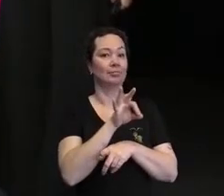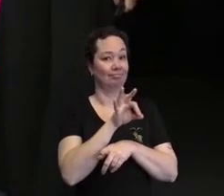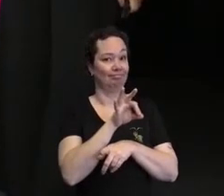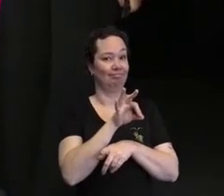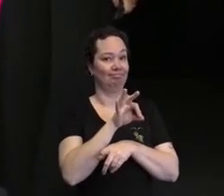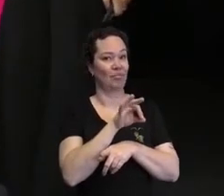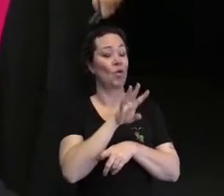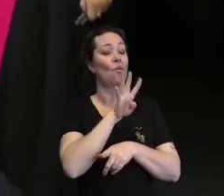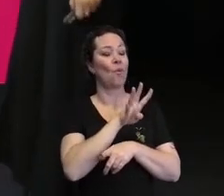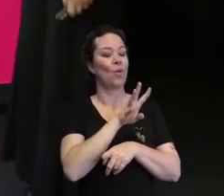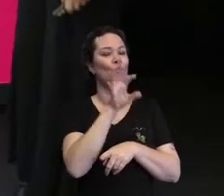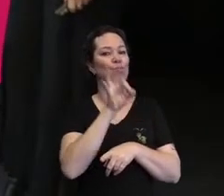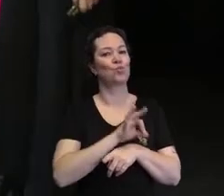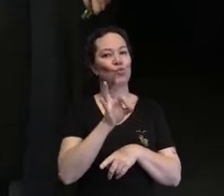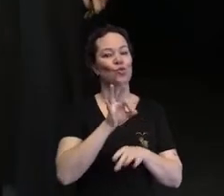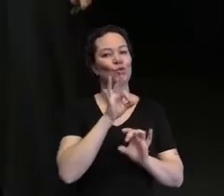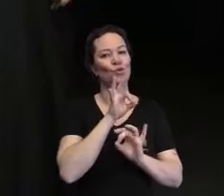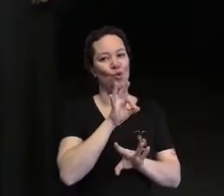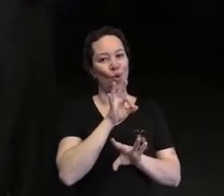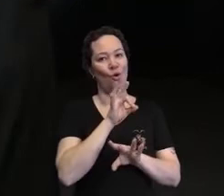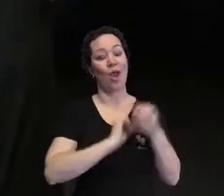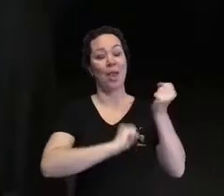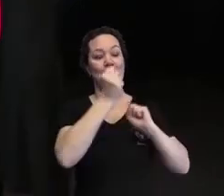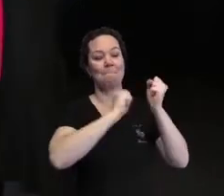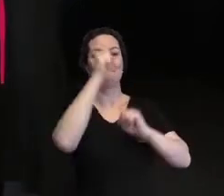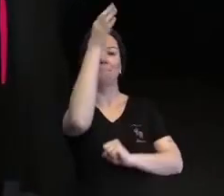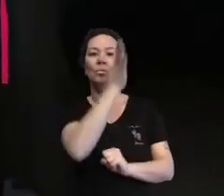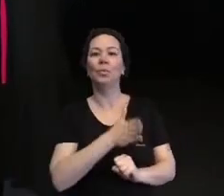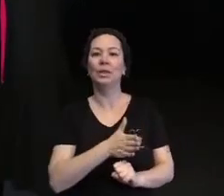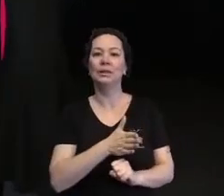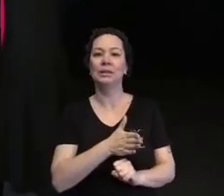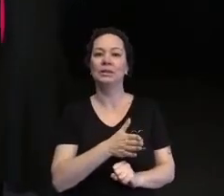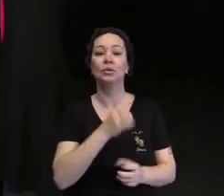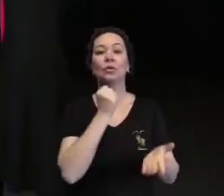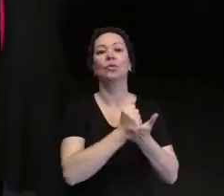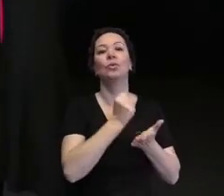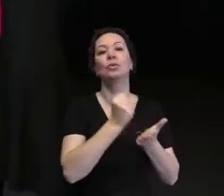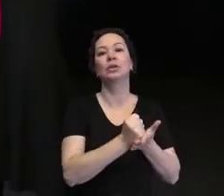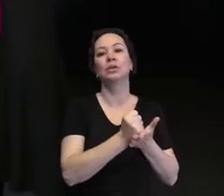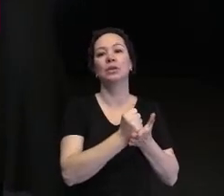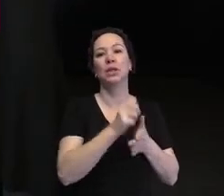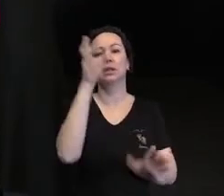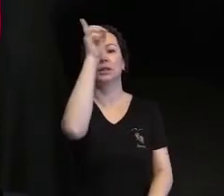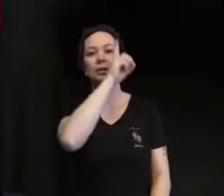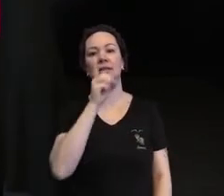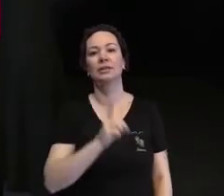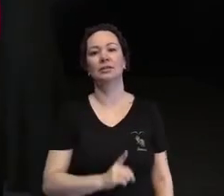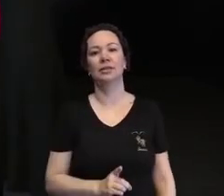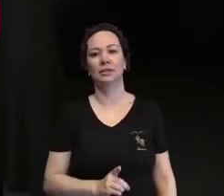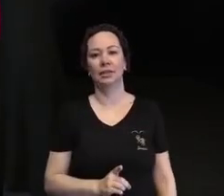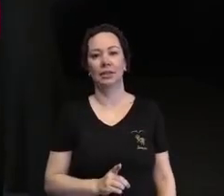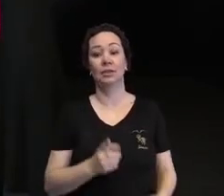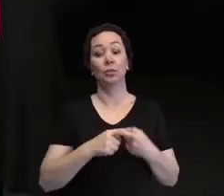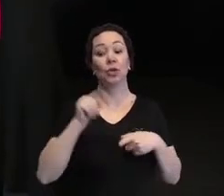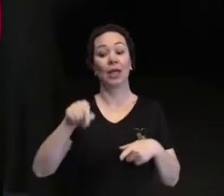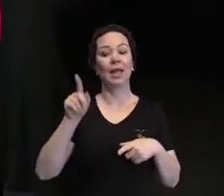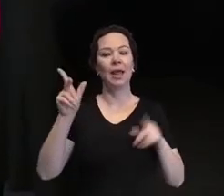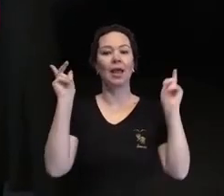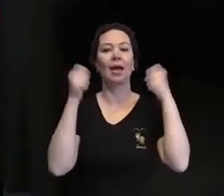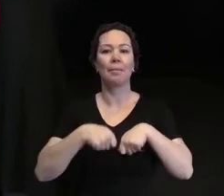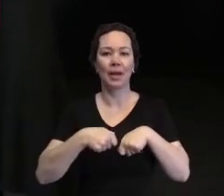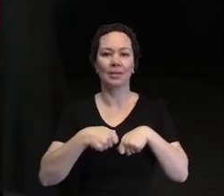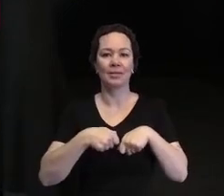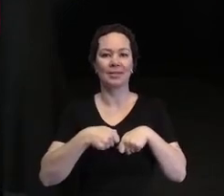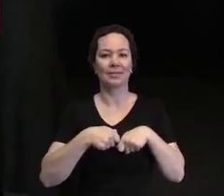de 4%, das empresas no Brasil contratam pessoas com deficiência pelas potencialidades. O